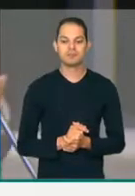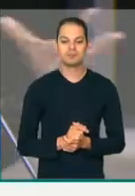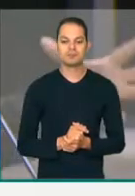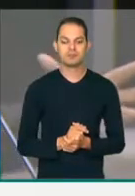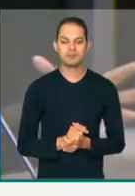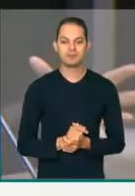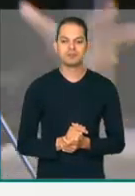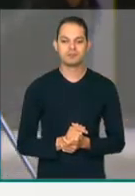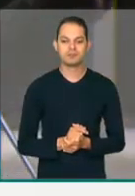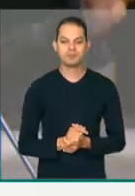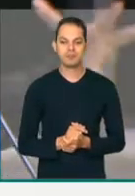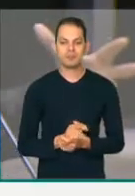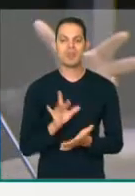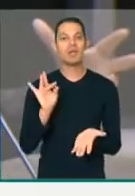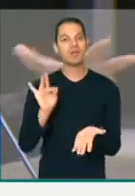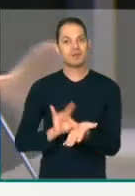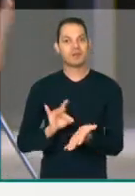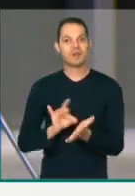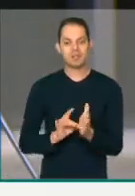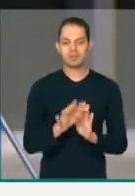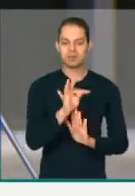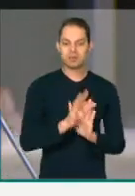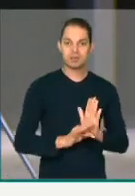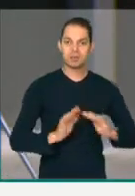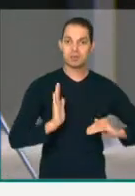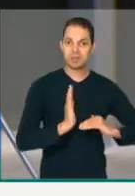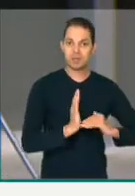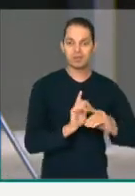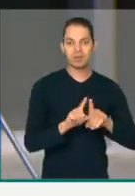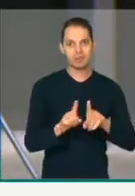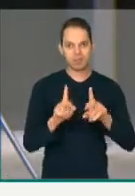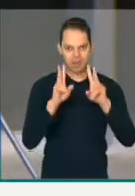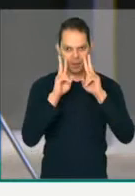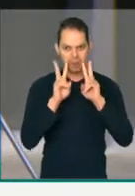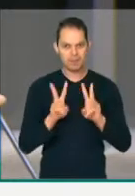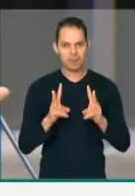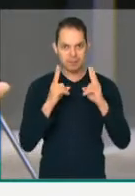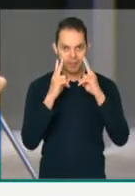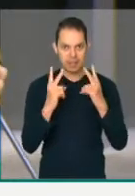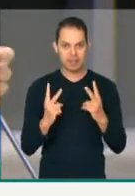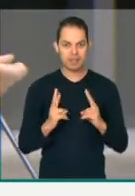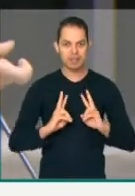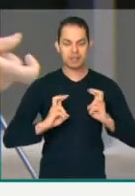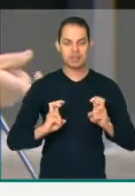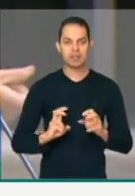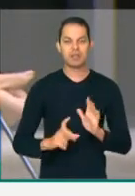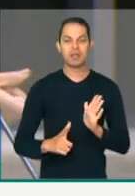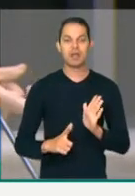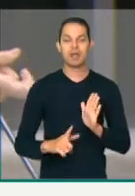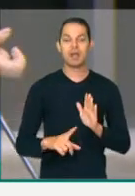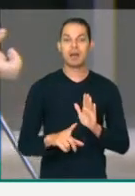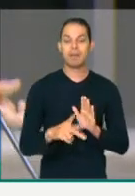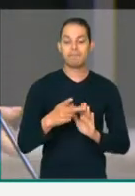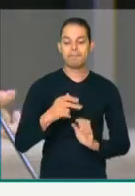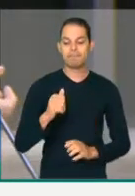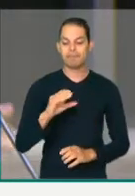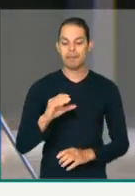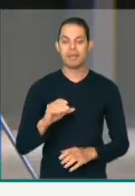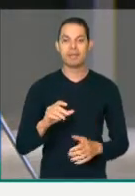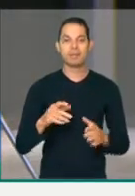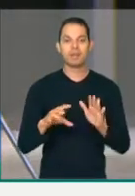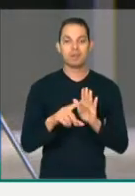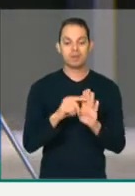Isso é verdade, saiu do texto do Senado. Mas veja, a PEC tem cláusulas que são automáticas, quando